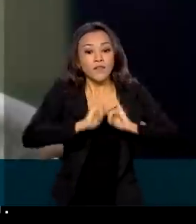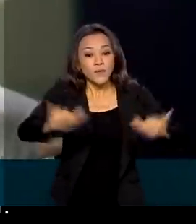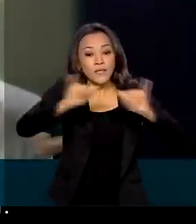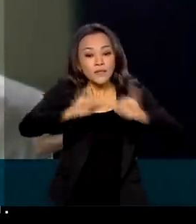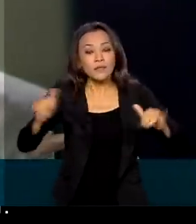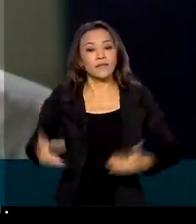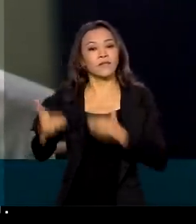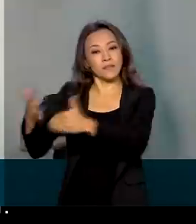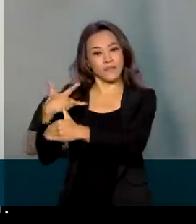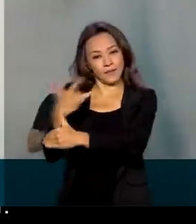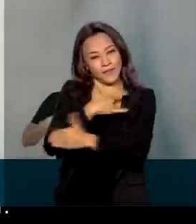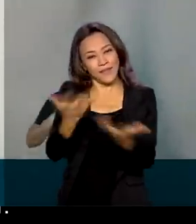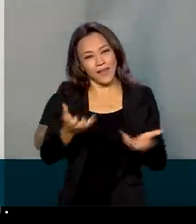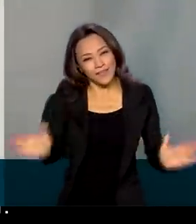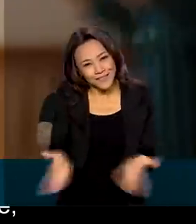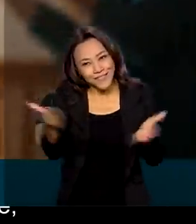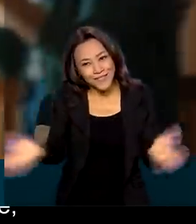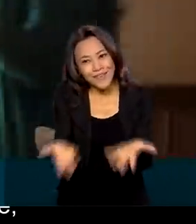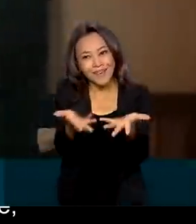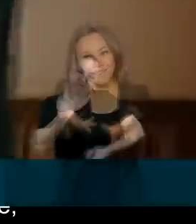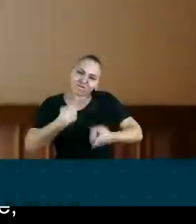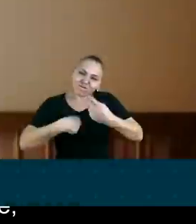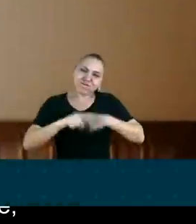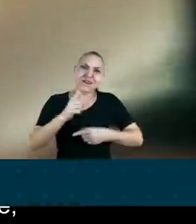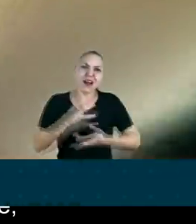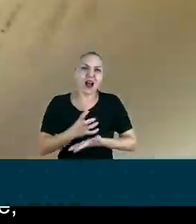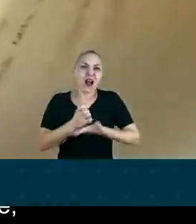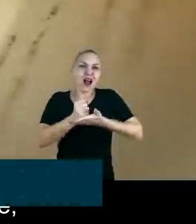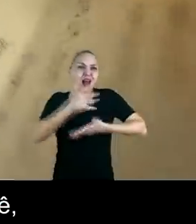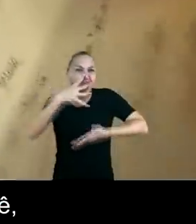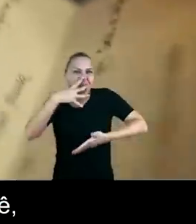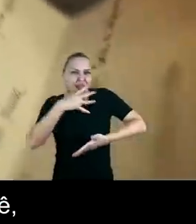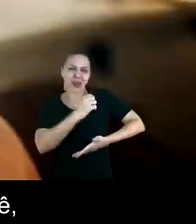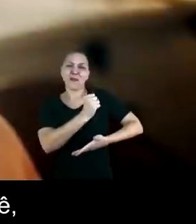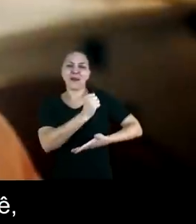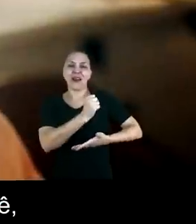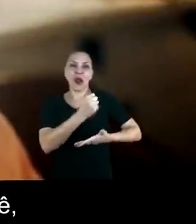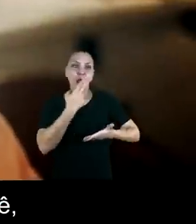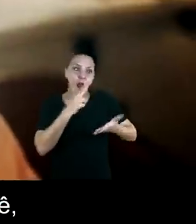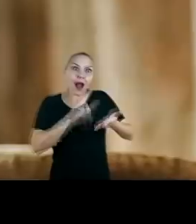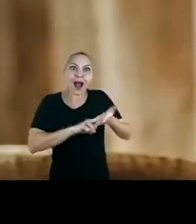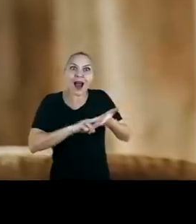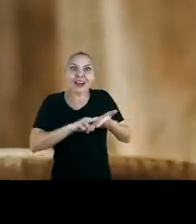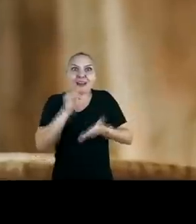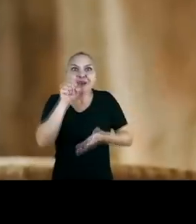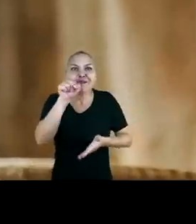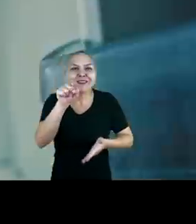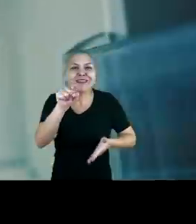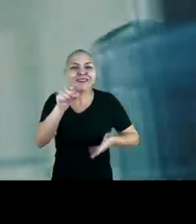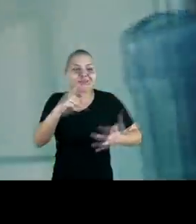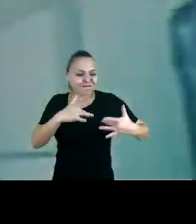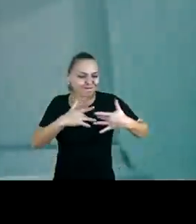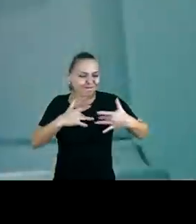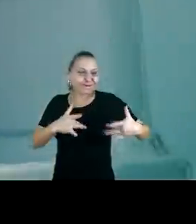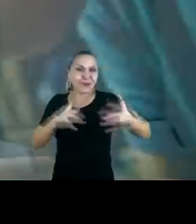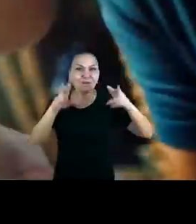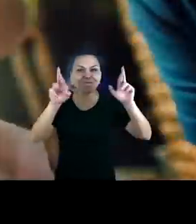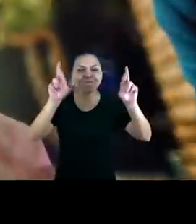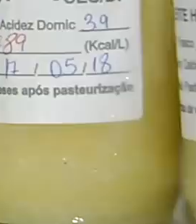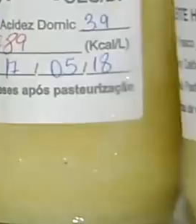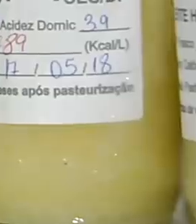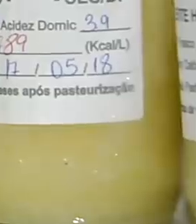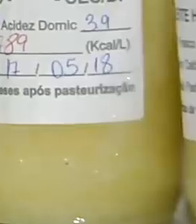quer incentivar as doações. Esse agradecimento em forma de carta é para você, que dou